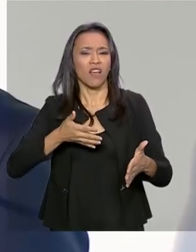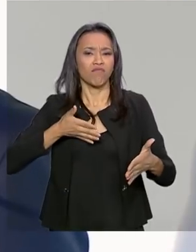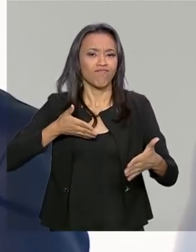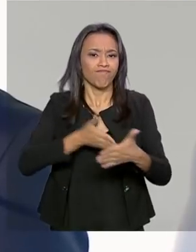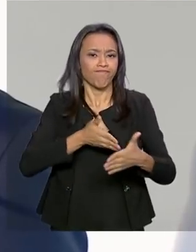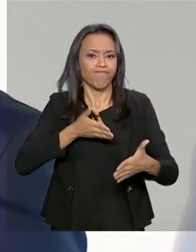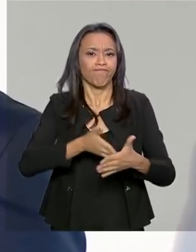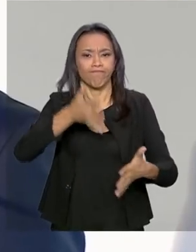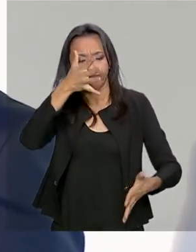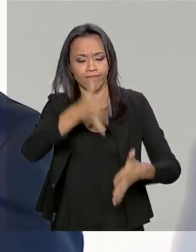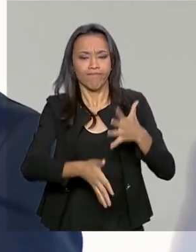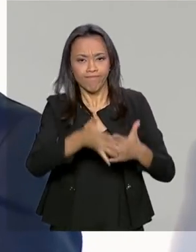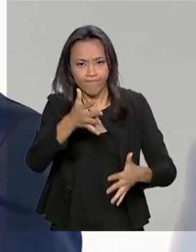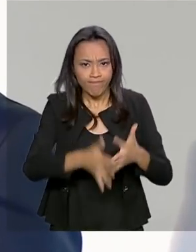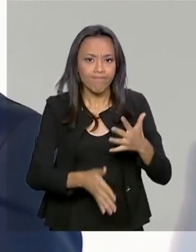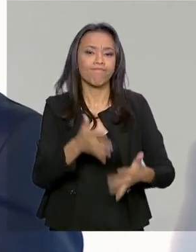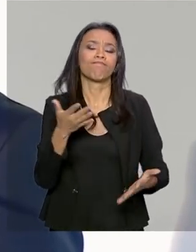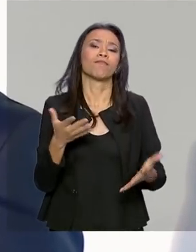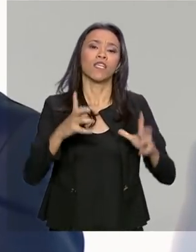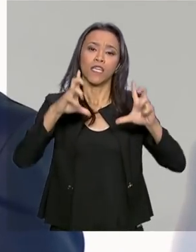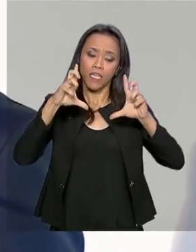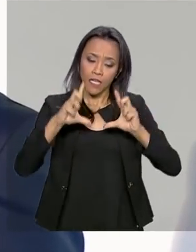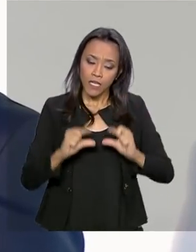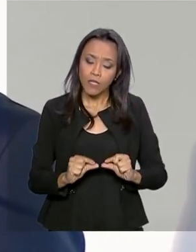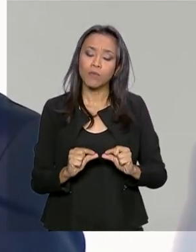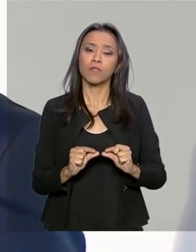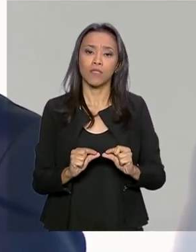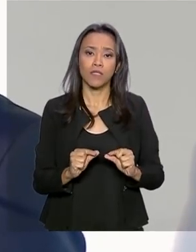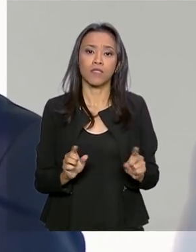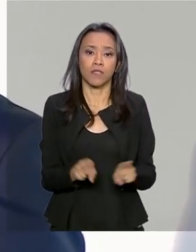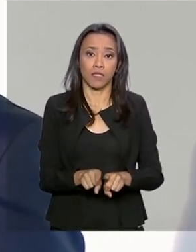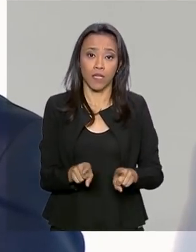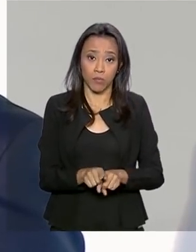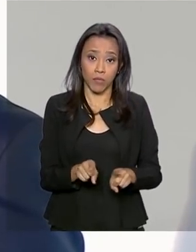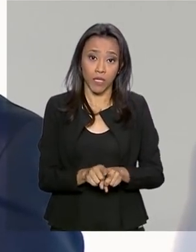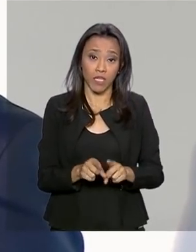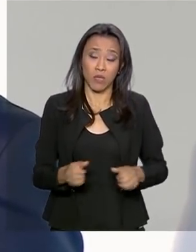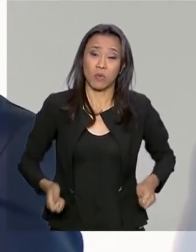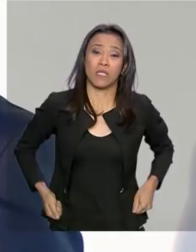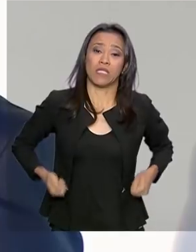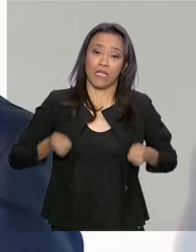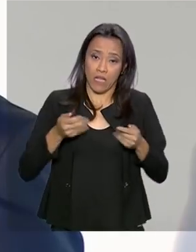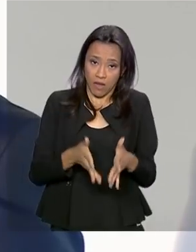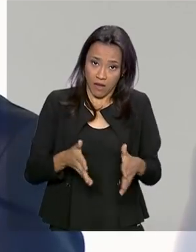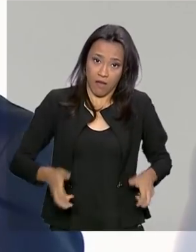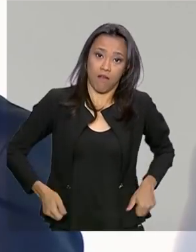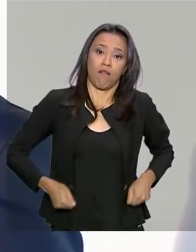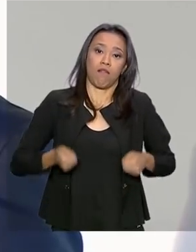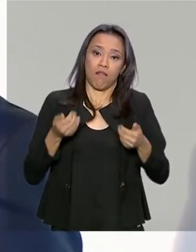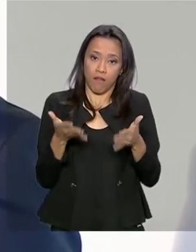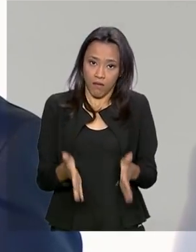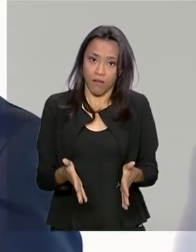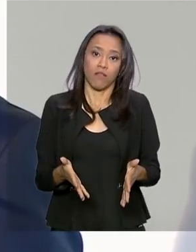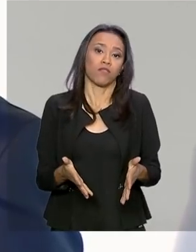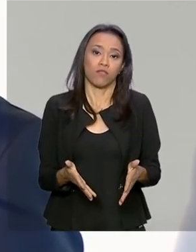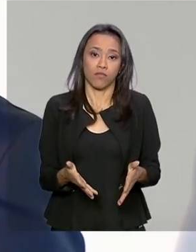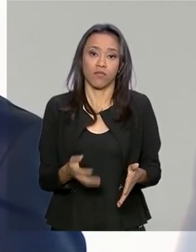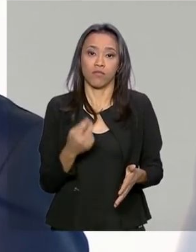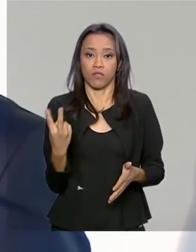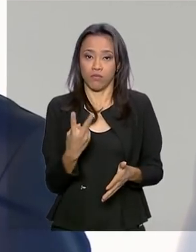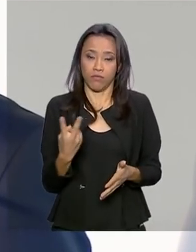-tarifárias e diminuirá, drasticamente, os custos institucionais das